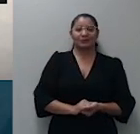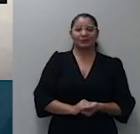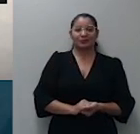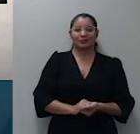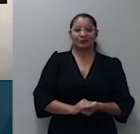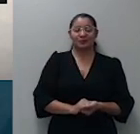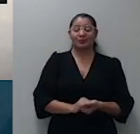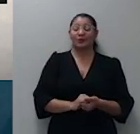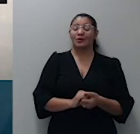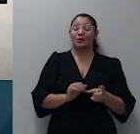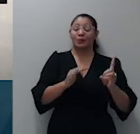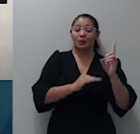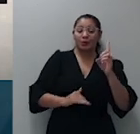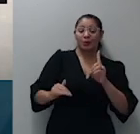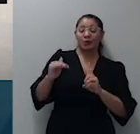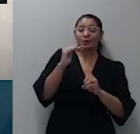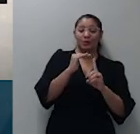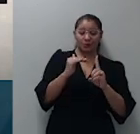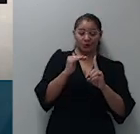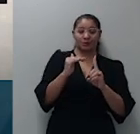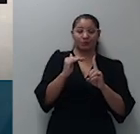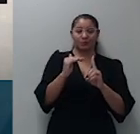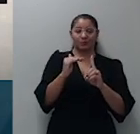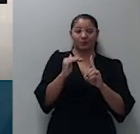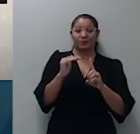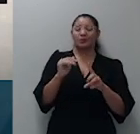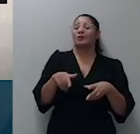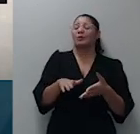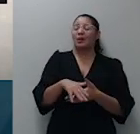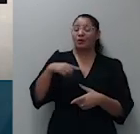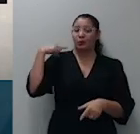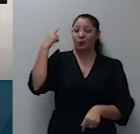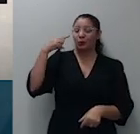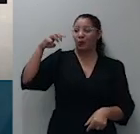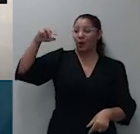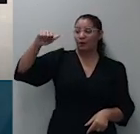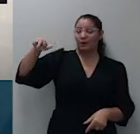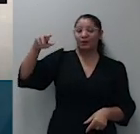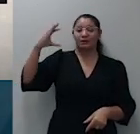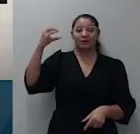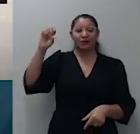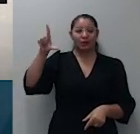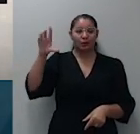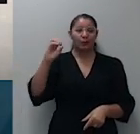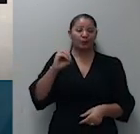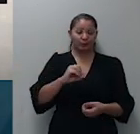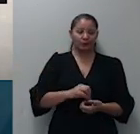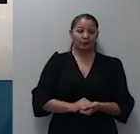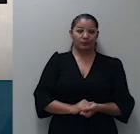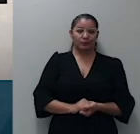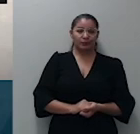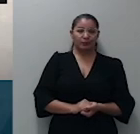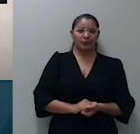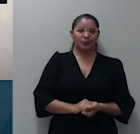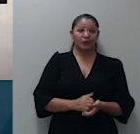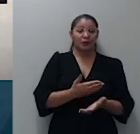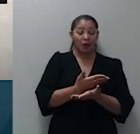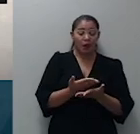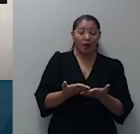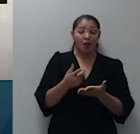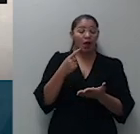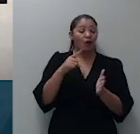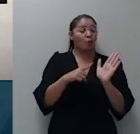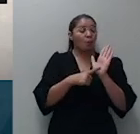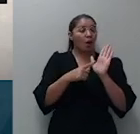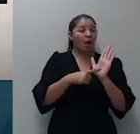Marcelo Antônio Musculiatti, secretária Tereza Bazevi, às 14 horas presentes, os excelentíssimos senhores